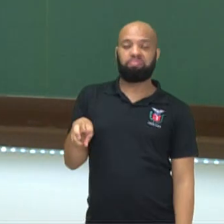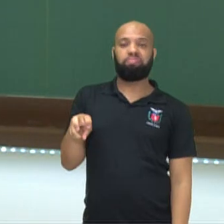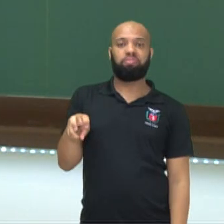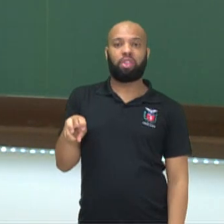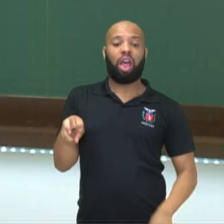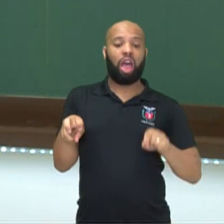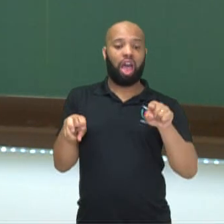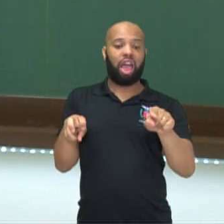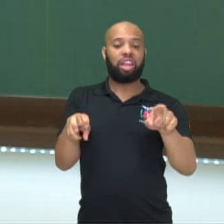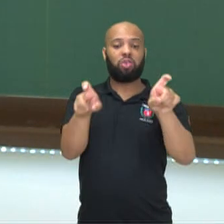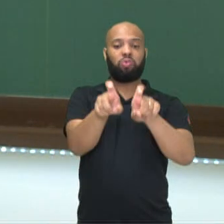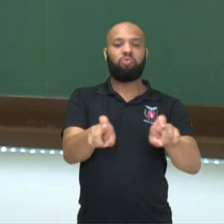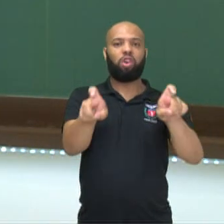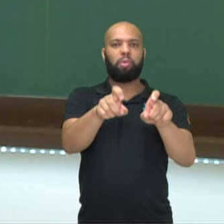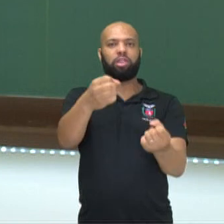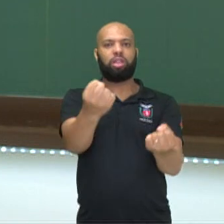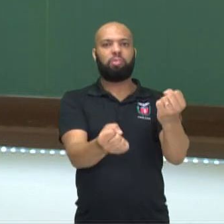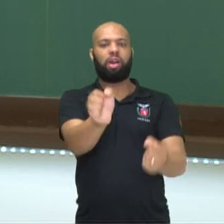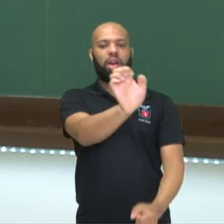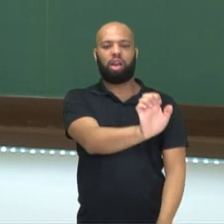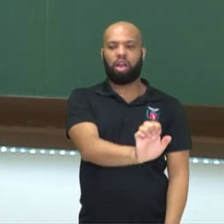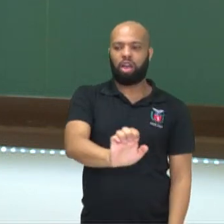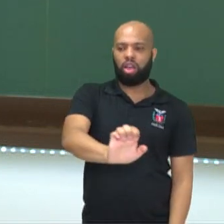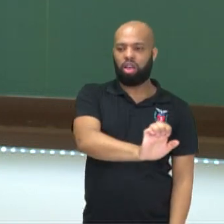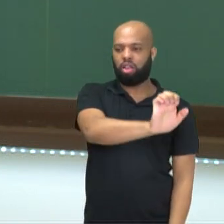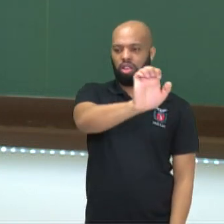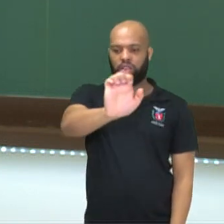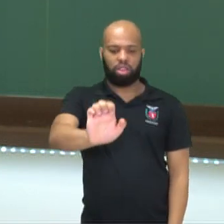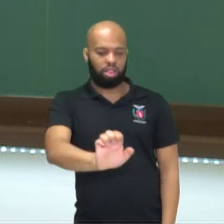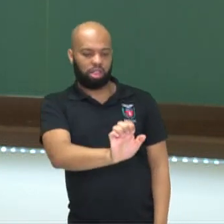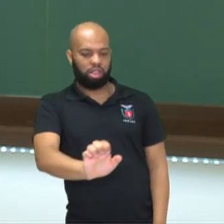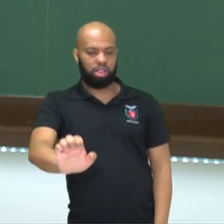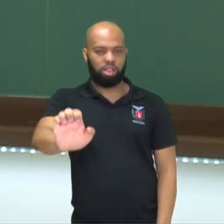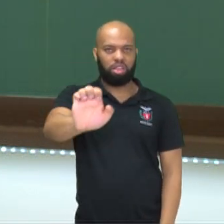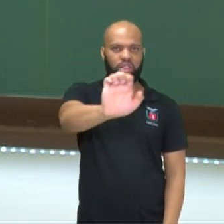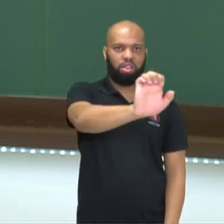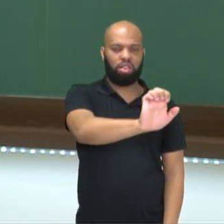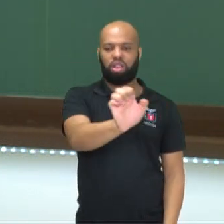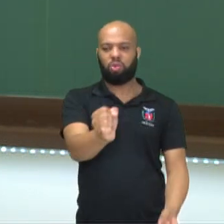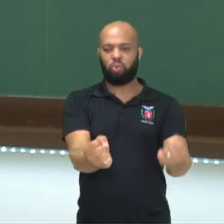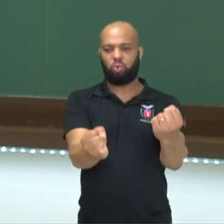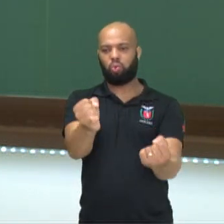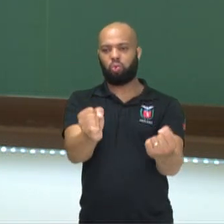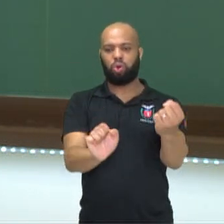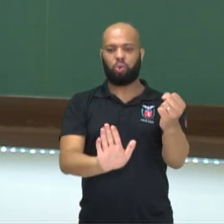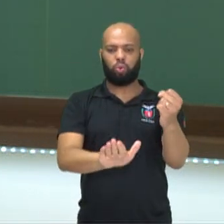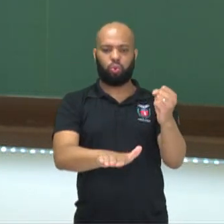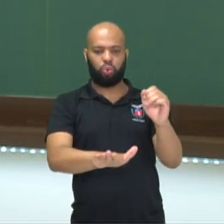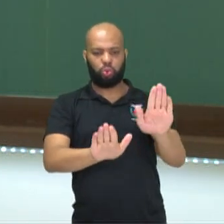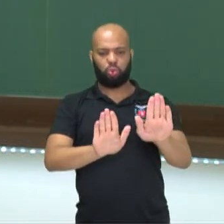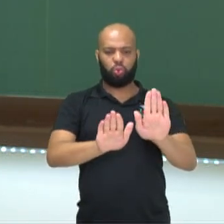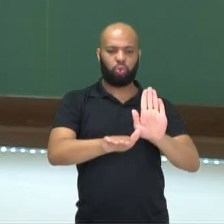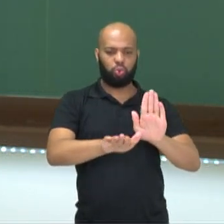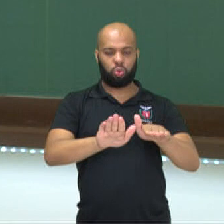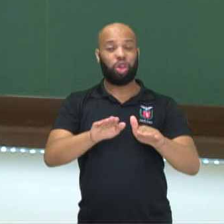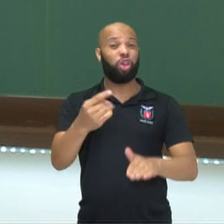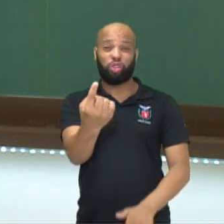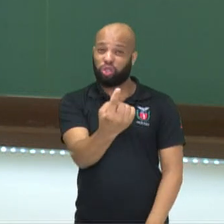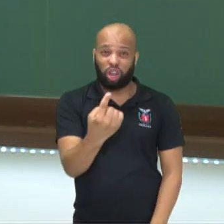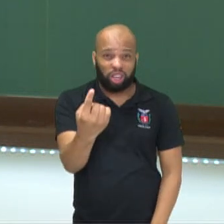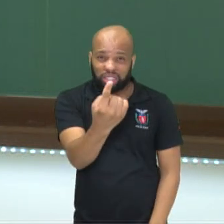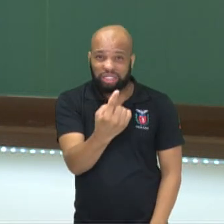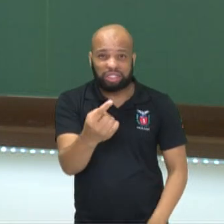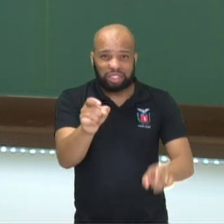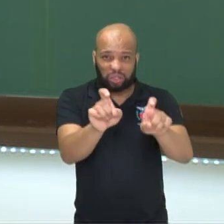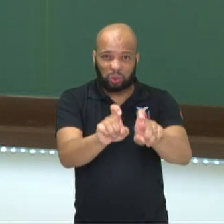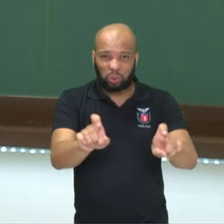máquina. E essa máquina que vai conduzir o veículo e vai fazer toda a tomada de decisões. E essas tomadas de